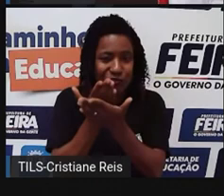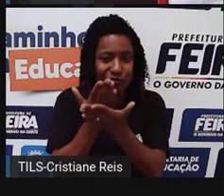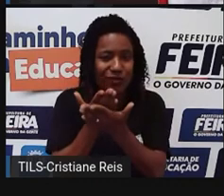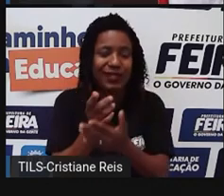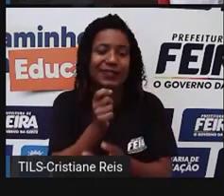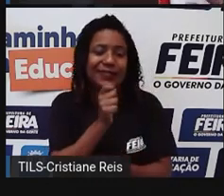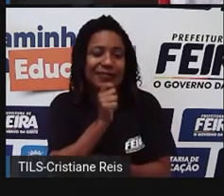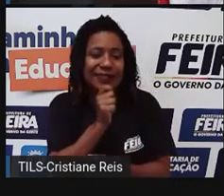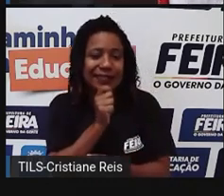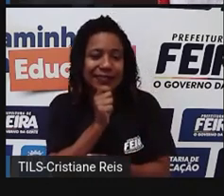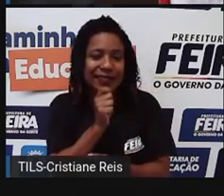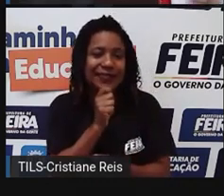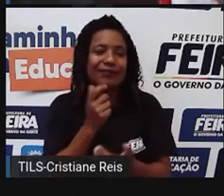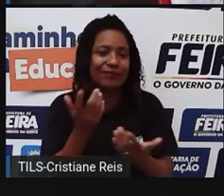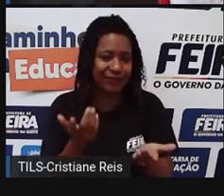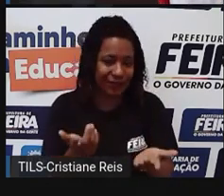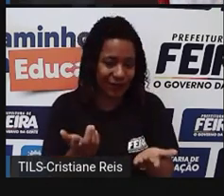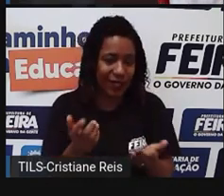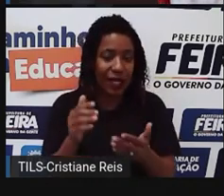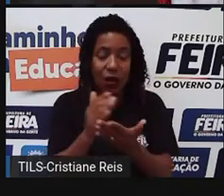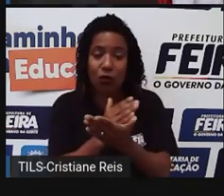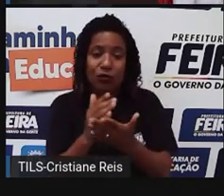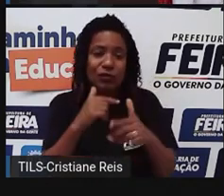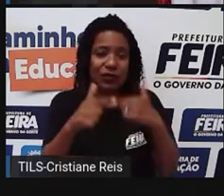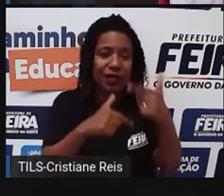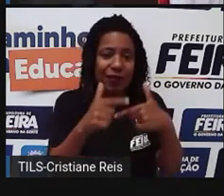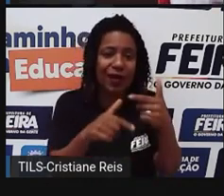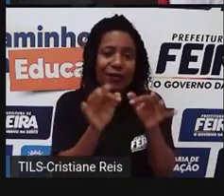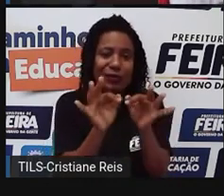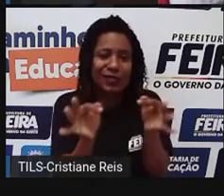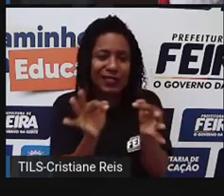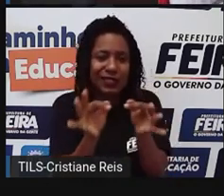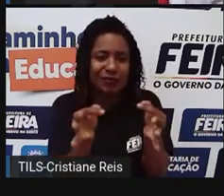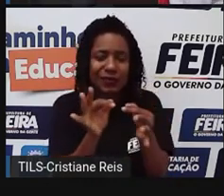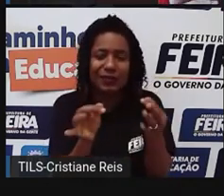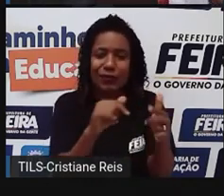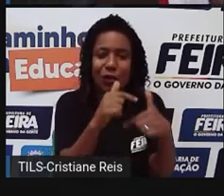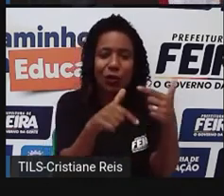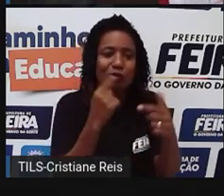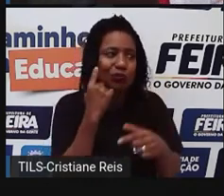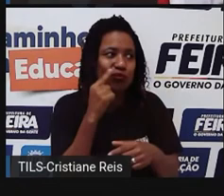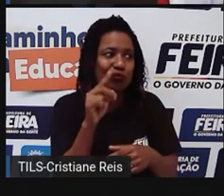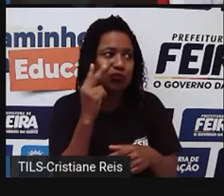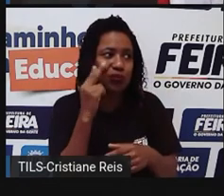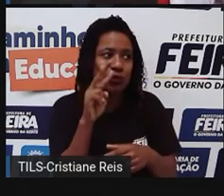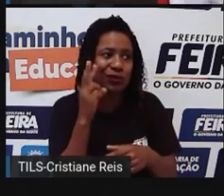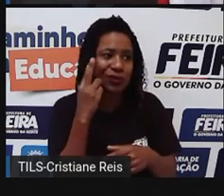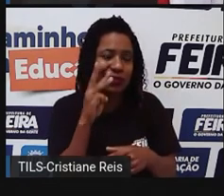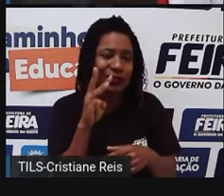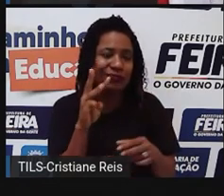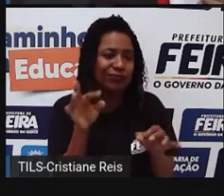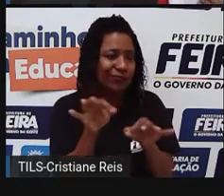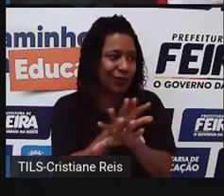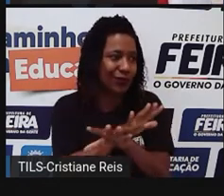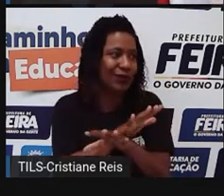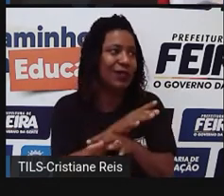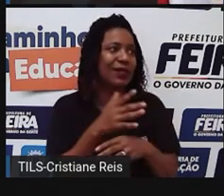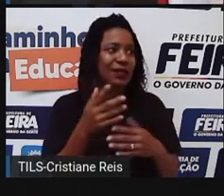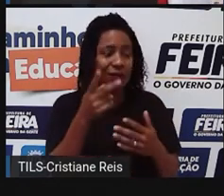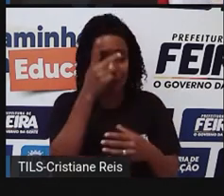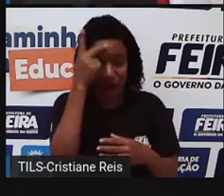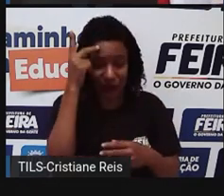aqueles empregos temporários, que aqui no Nordeste a gente chama de bico, né, então vive toda uma situação ali